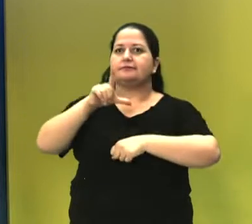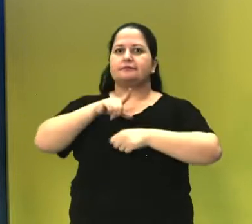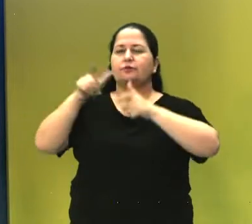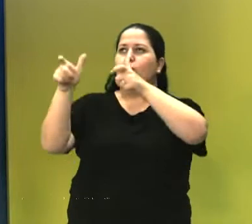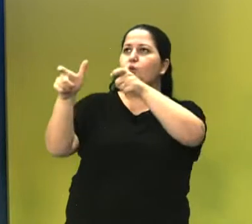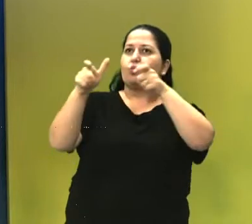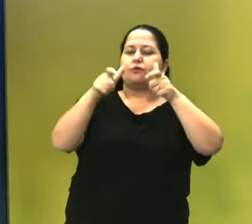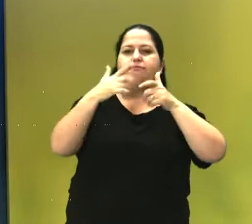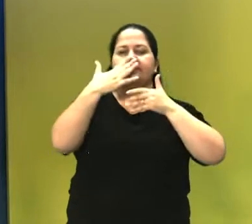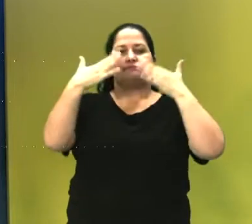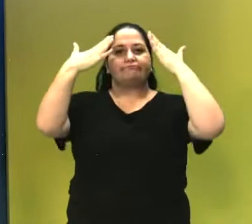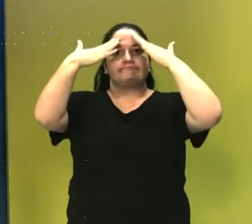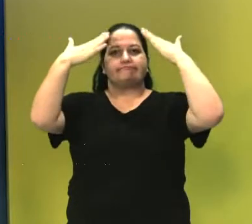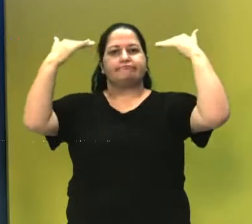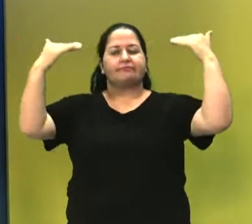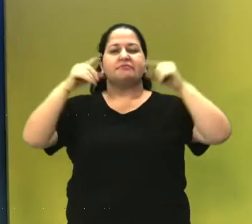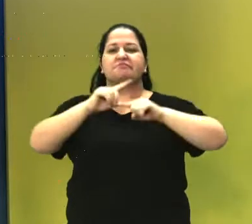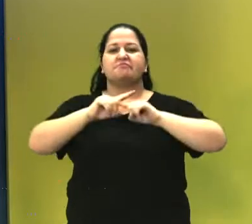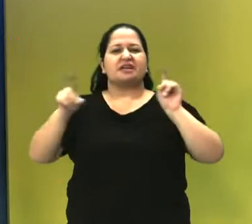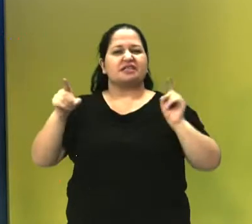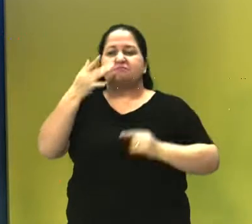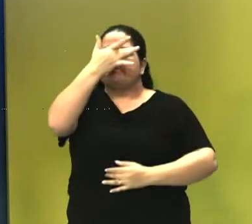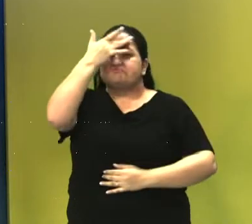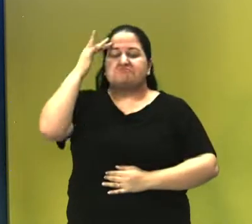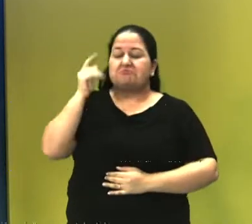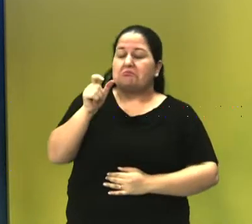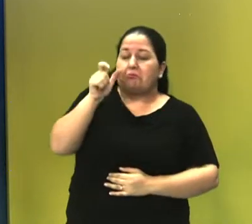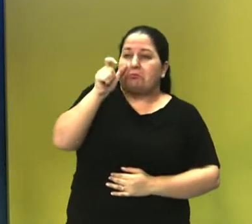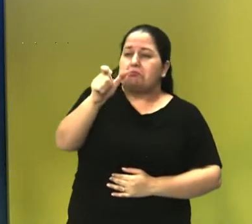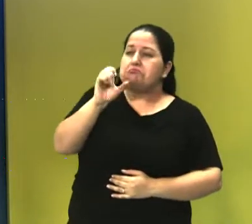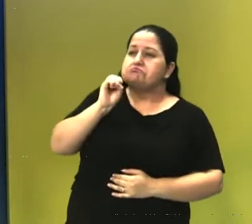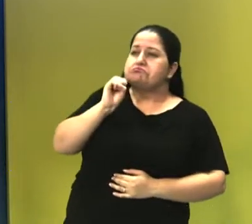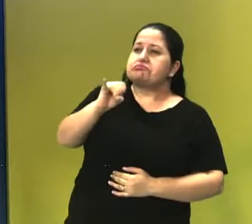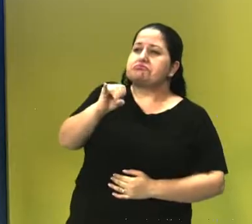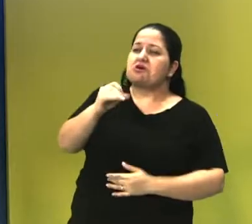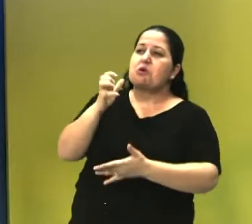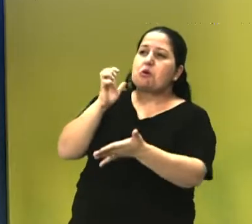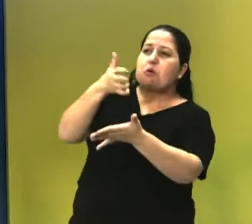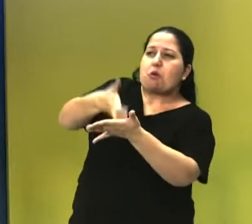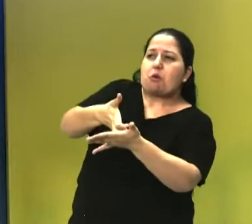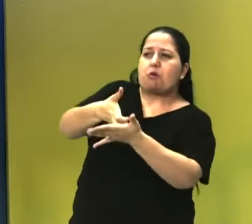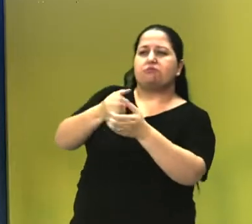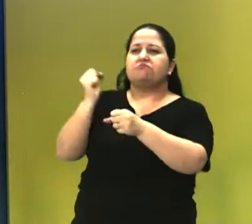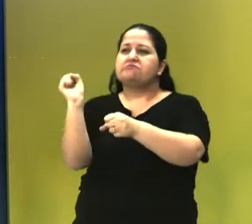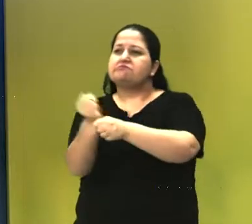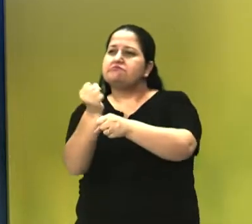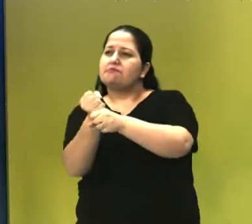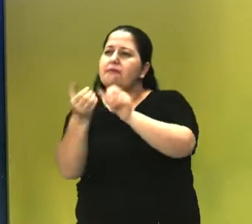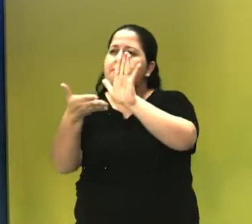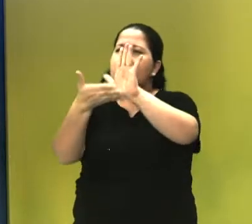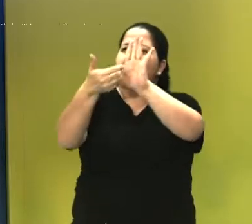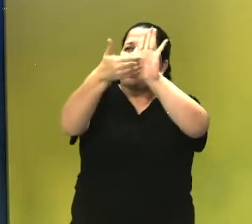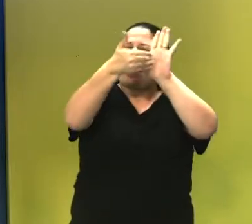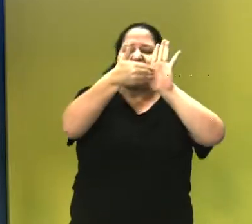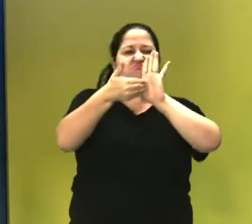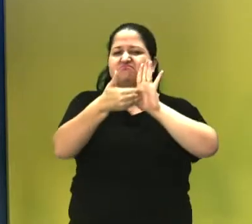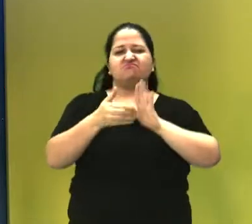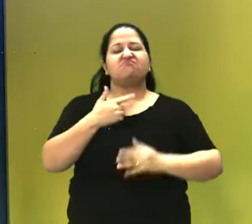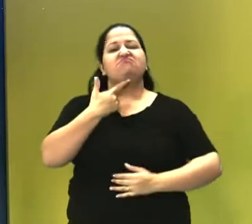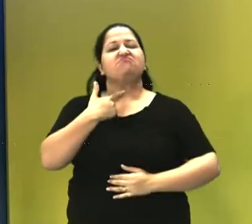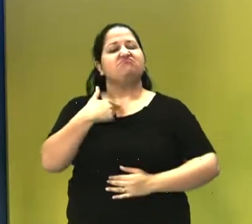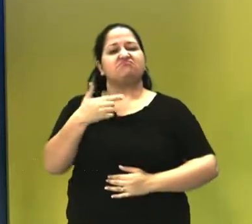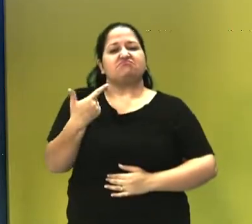abandonados, sem o menor interesse em restauração, posto que então estão ali ocupando